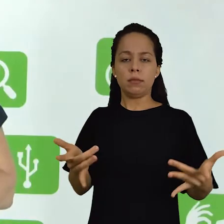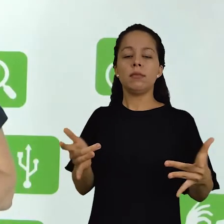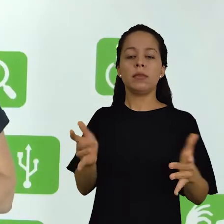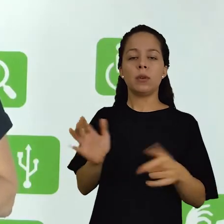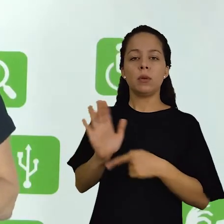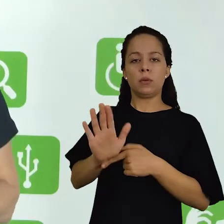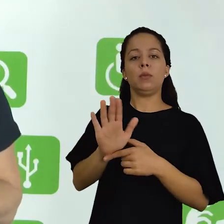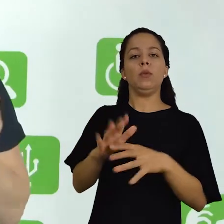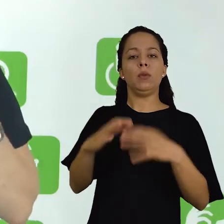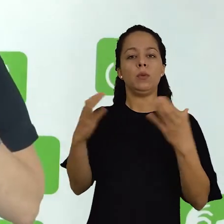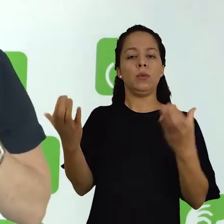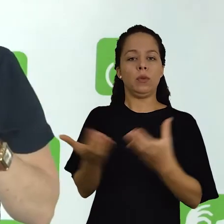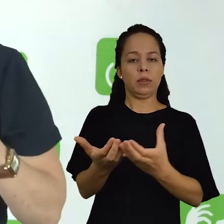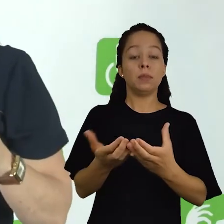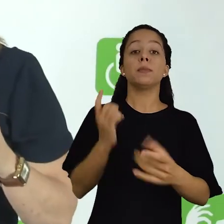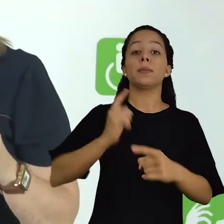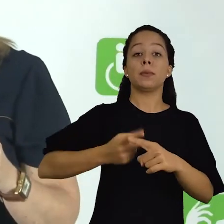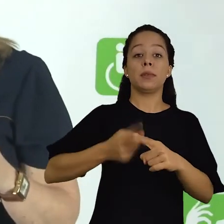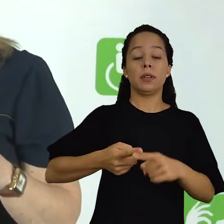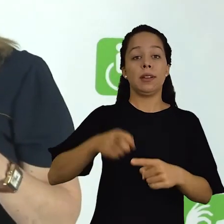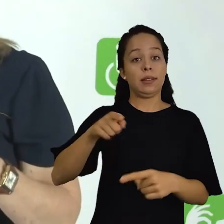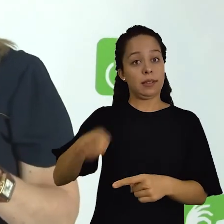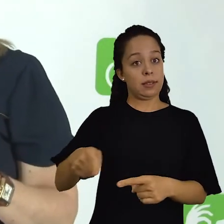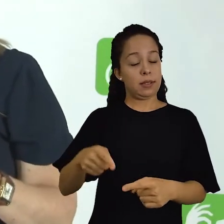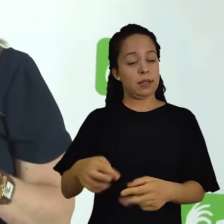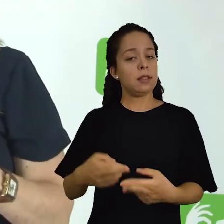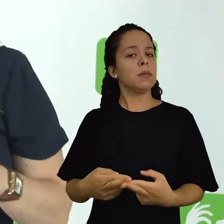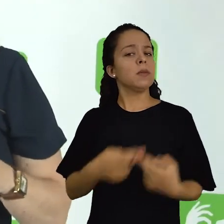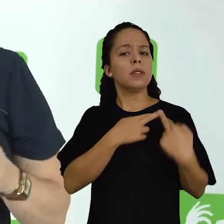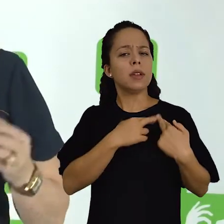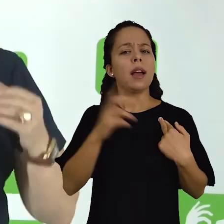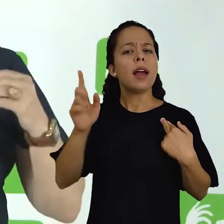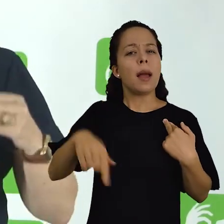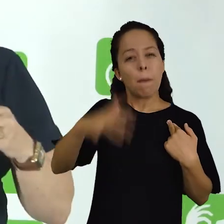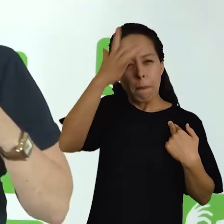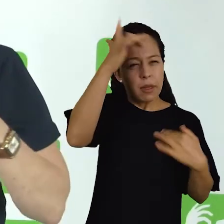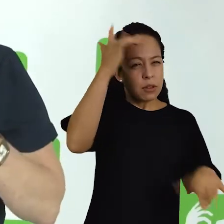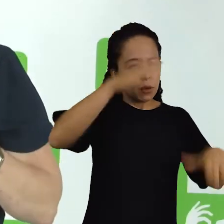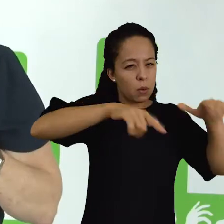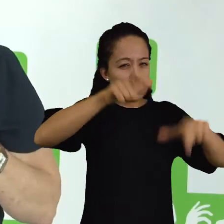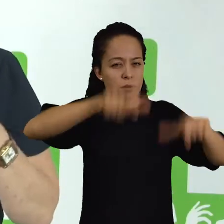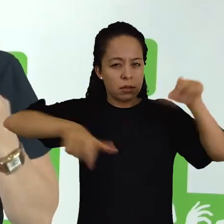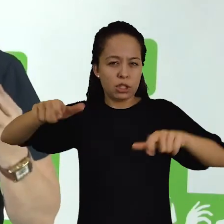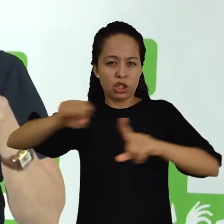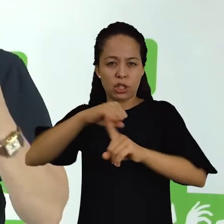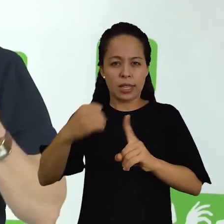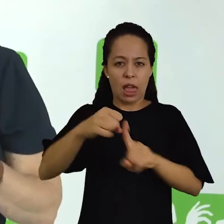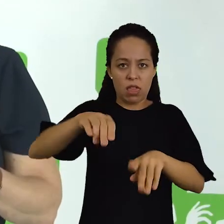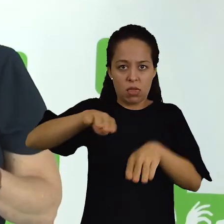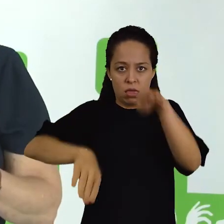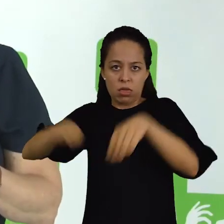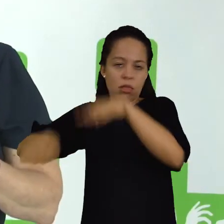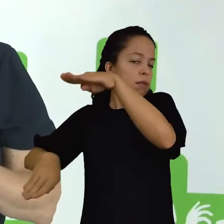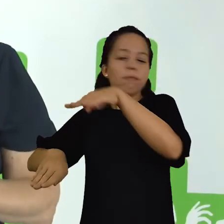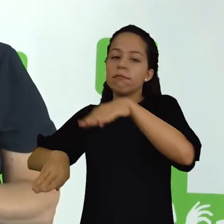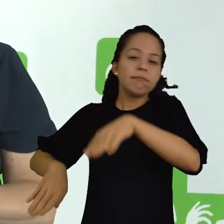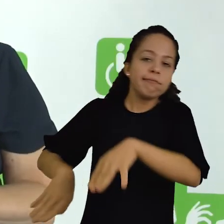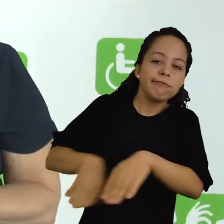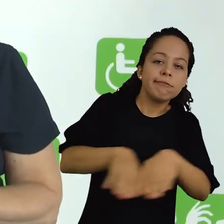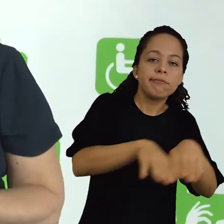comunitária, pois esse tipo de pesquisa se mostra comprometida com a minimização de desigualdades sociais,